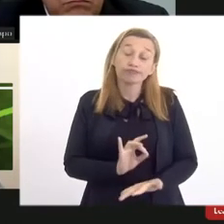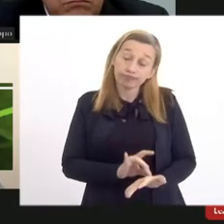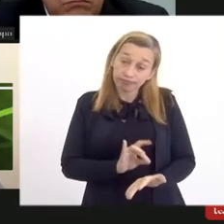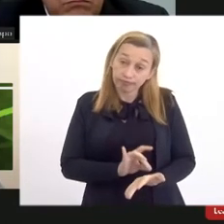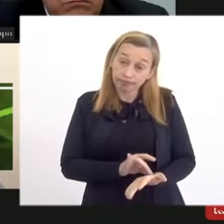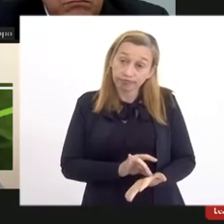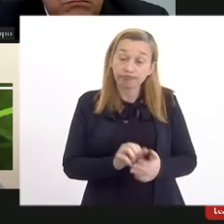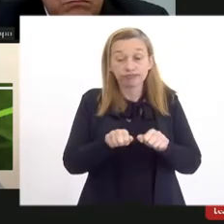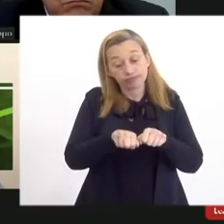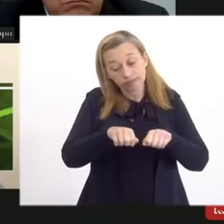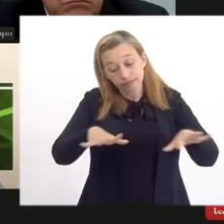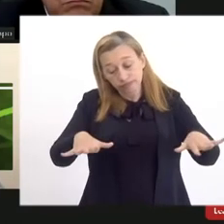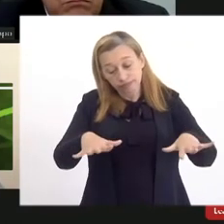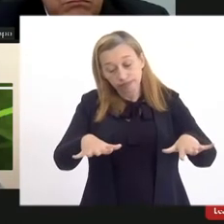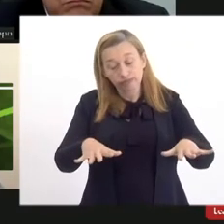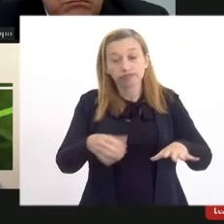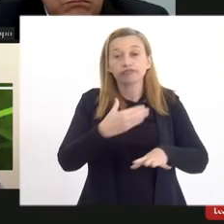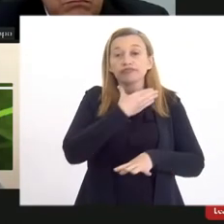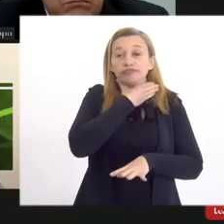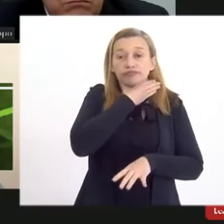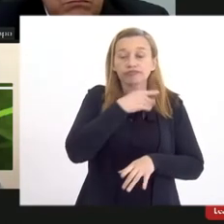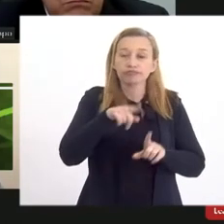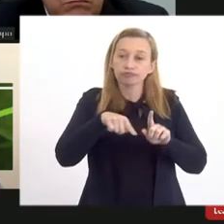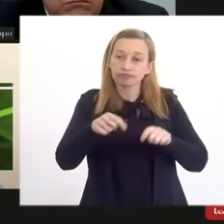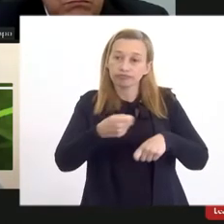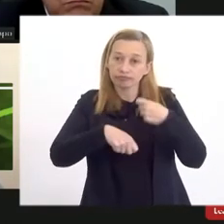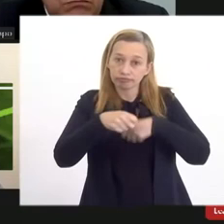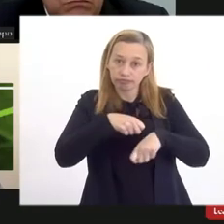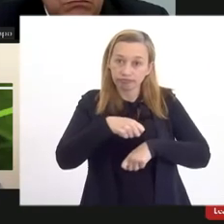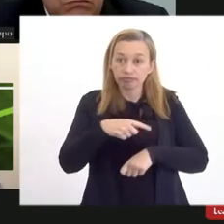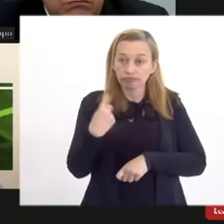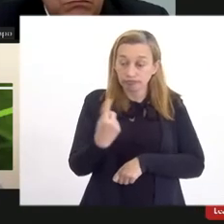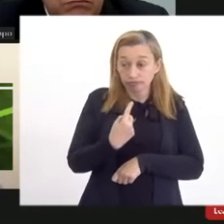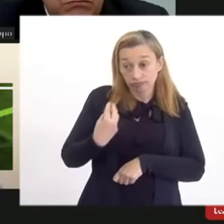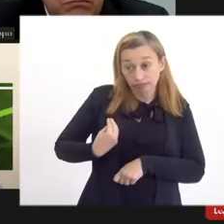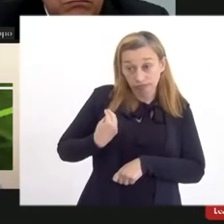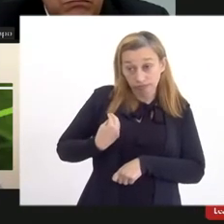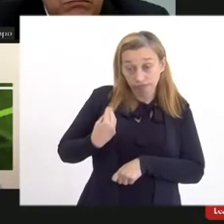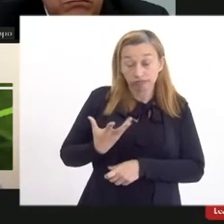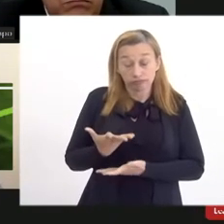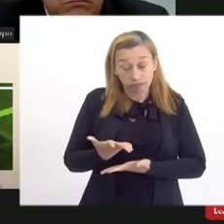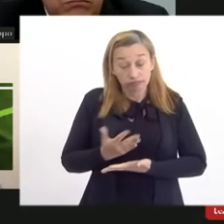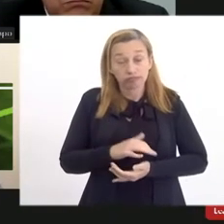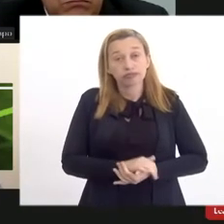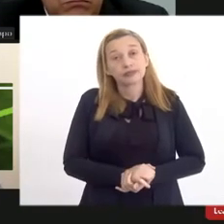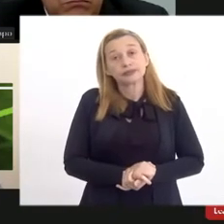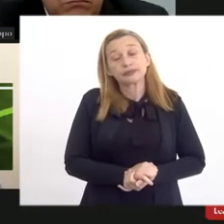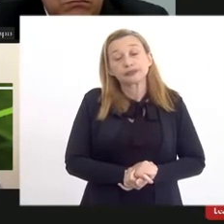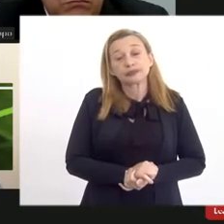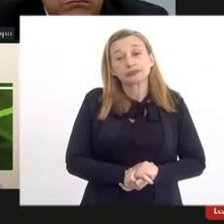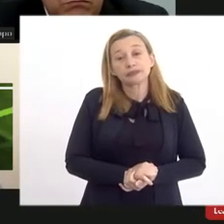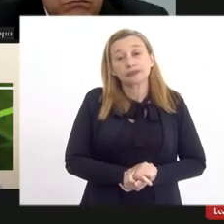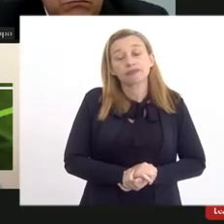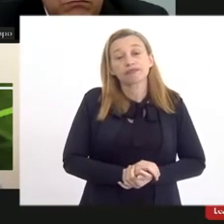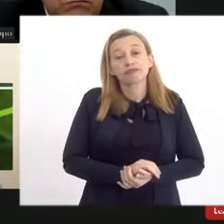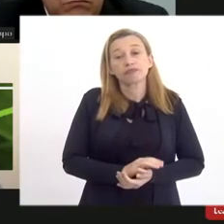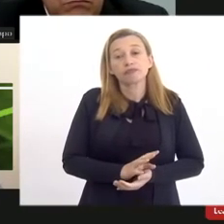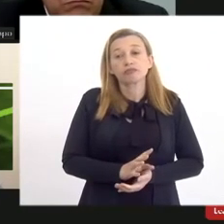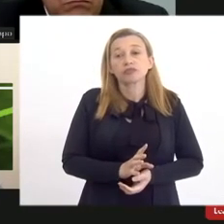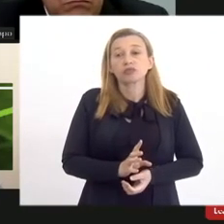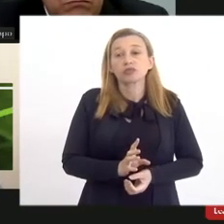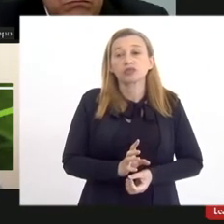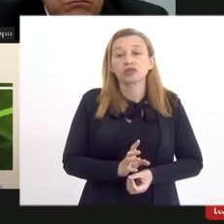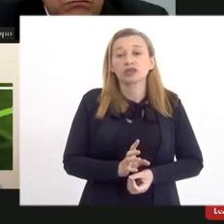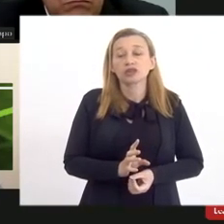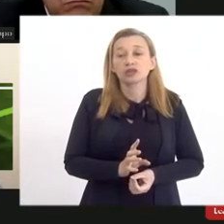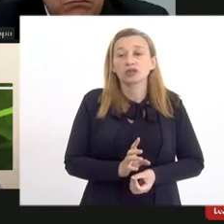que a pandemia e a crise econômica que nós estamos vivenciando recolocaram